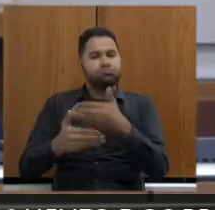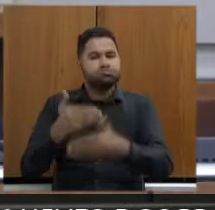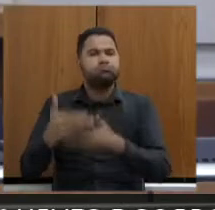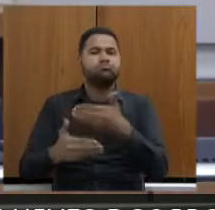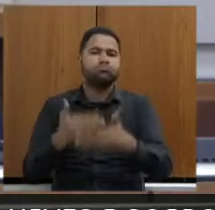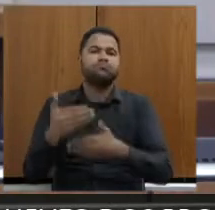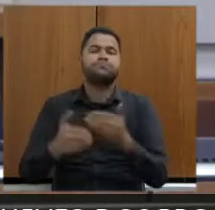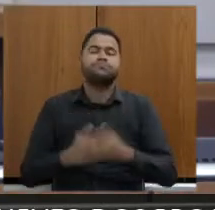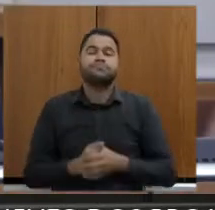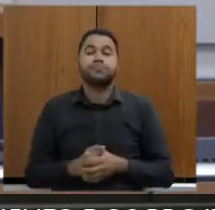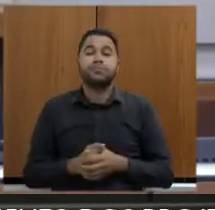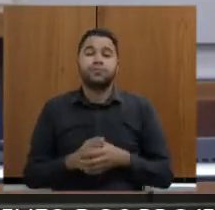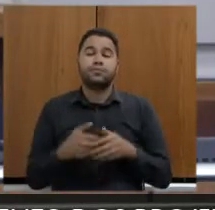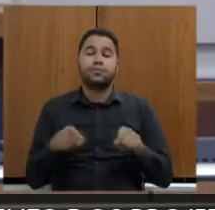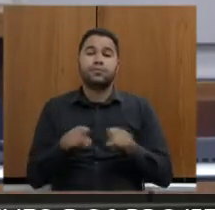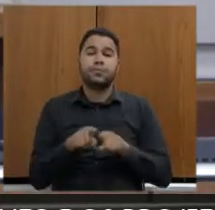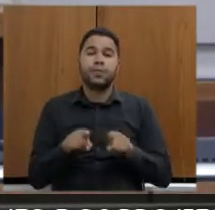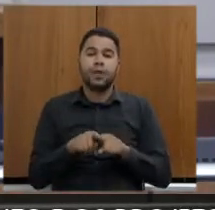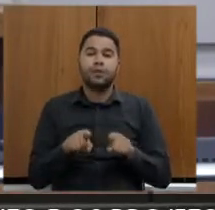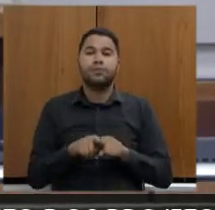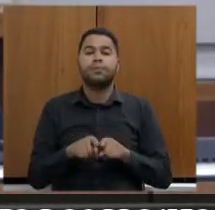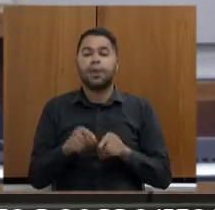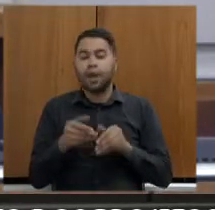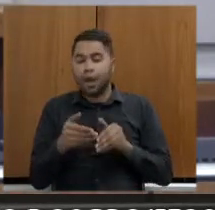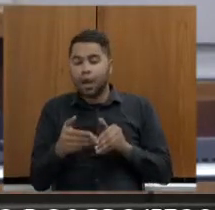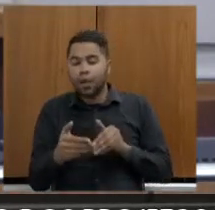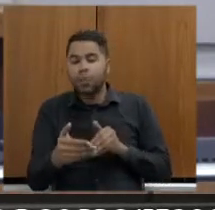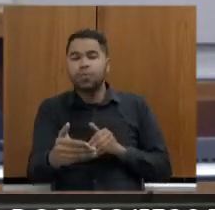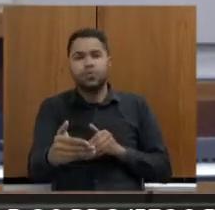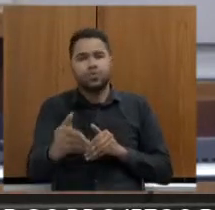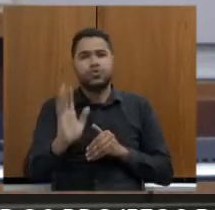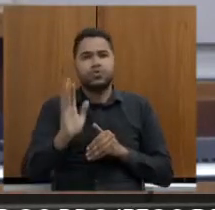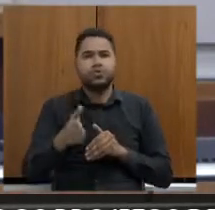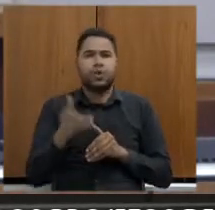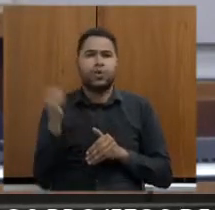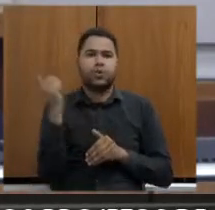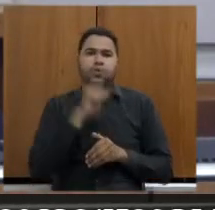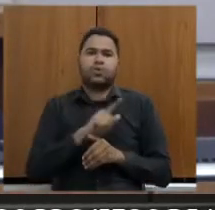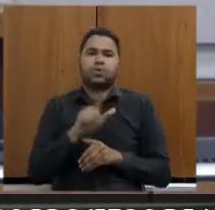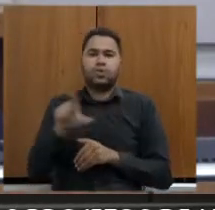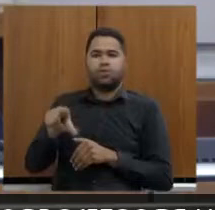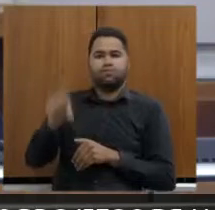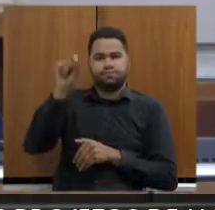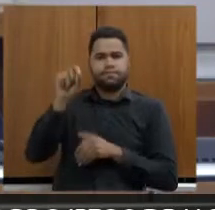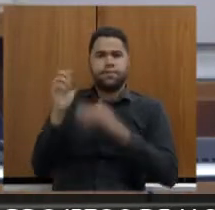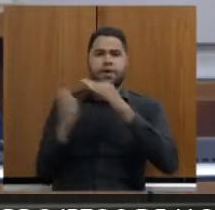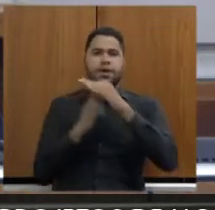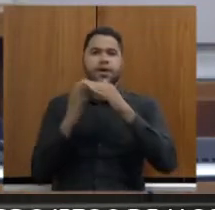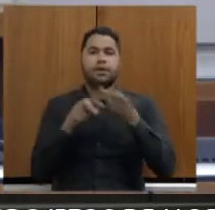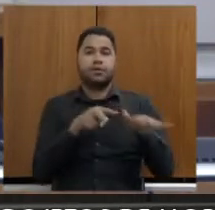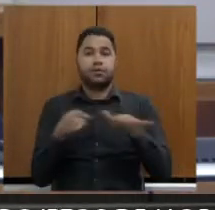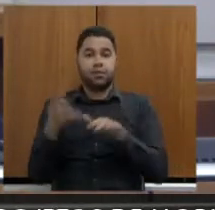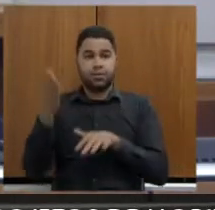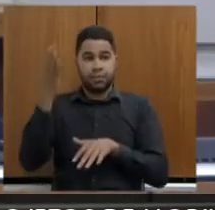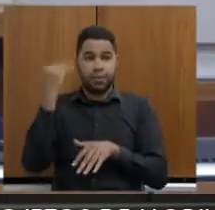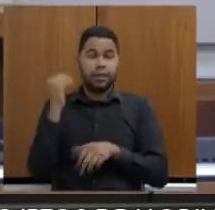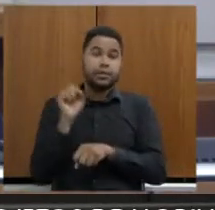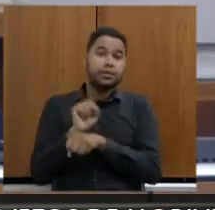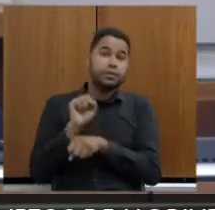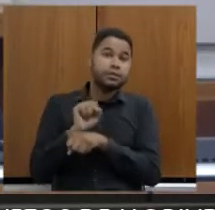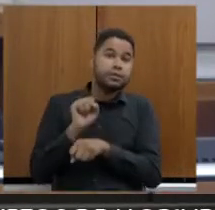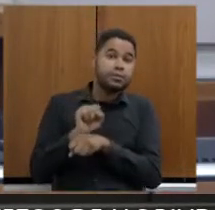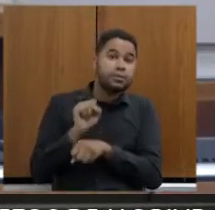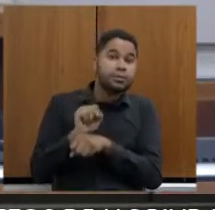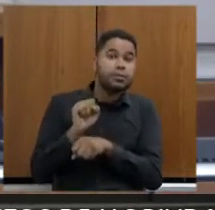que é a continuação, já tem o vencedor, foi decretado semana passada, a gente espera dentro